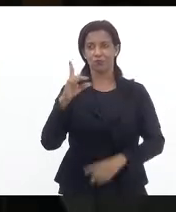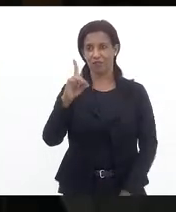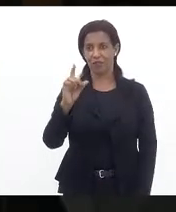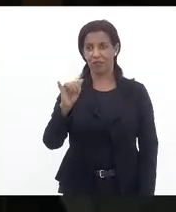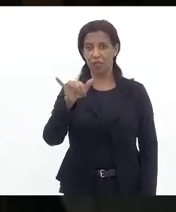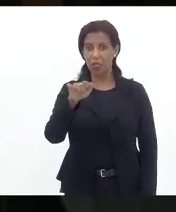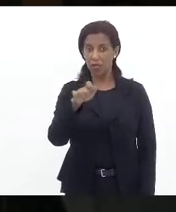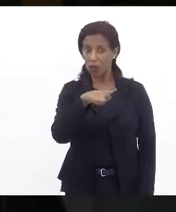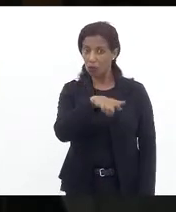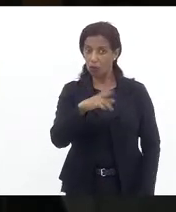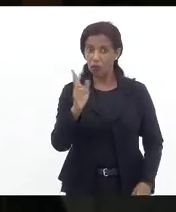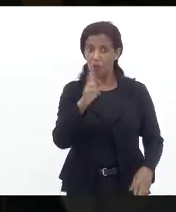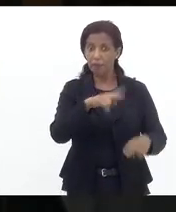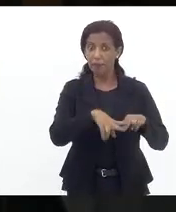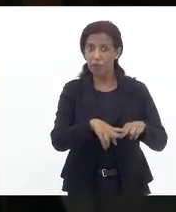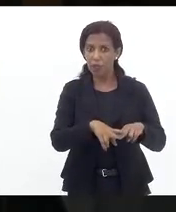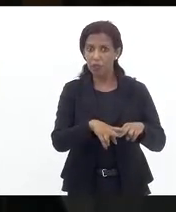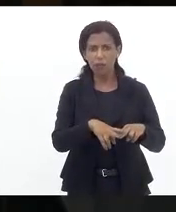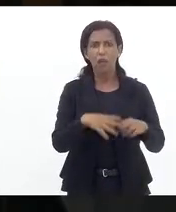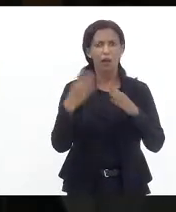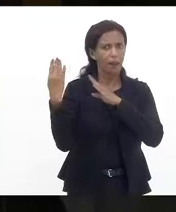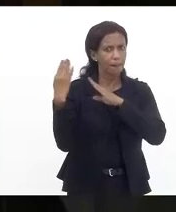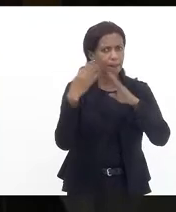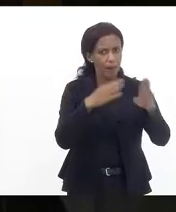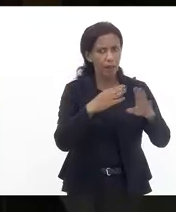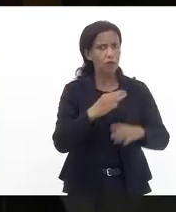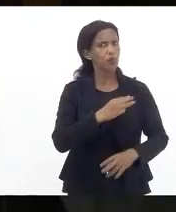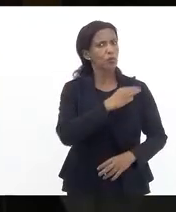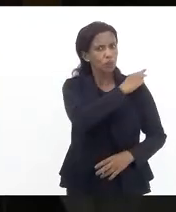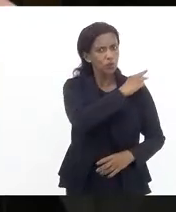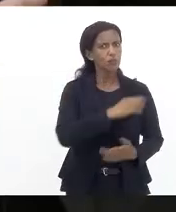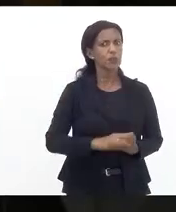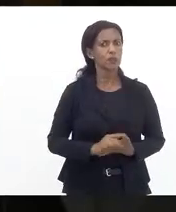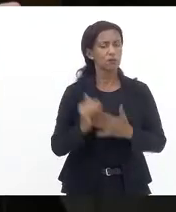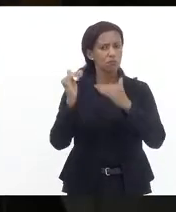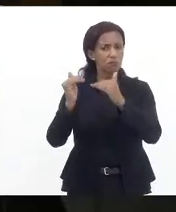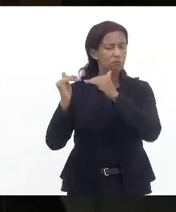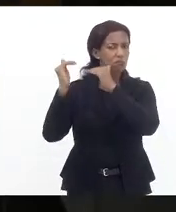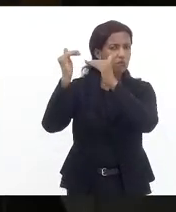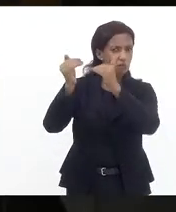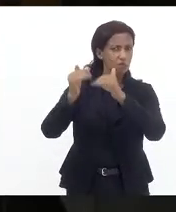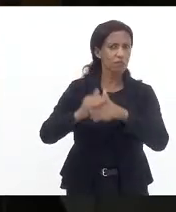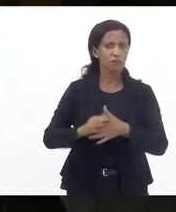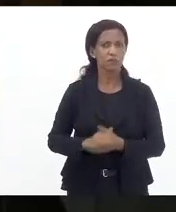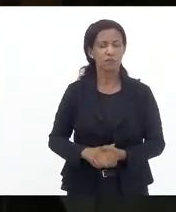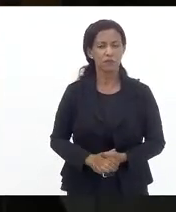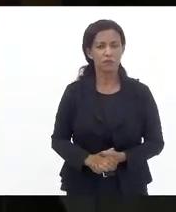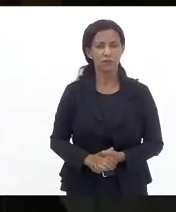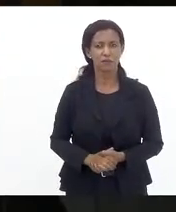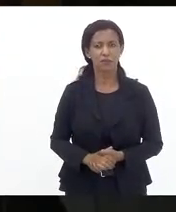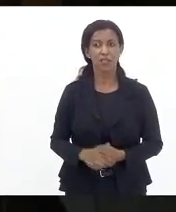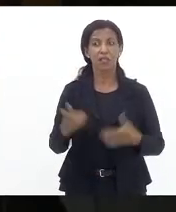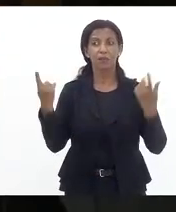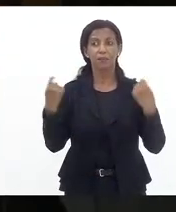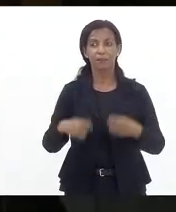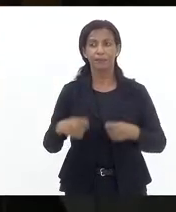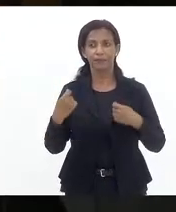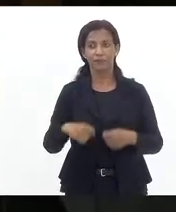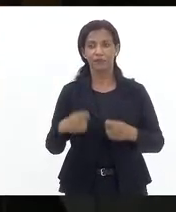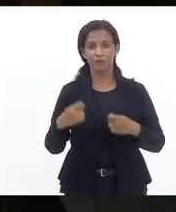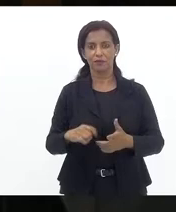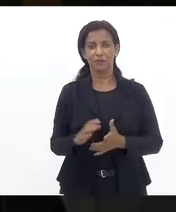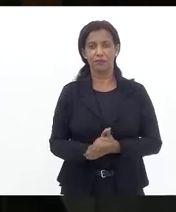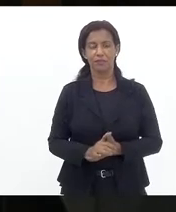Silveira foi preso porque ele ameaçou os ministros da Suprema Corte Brasileira de que deveriam ser